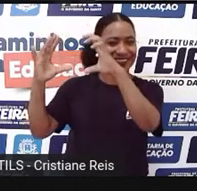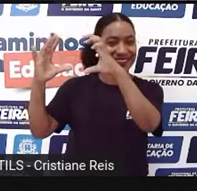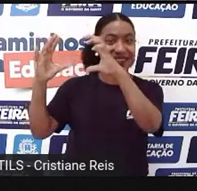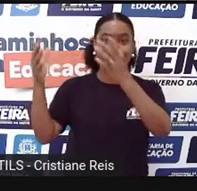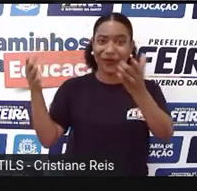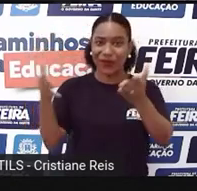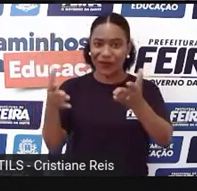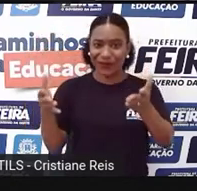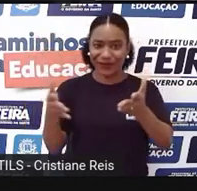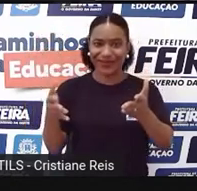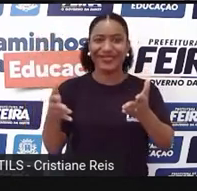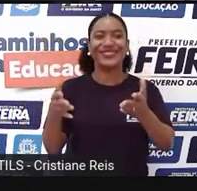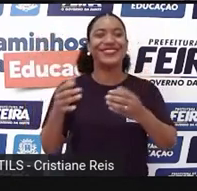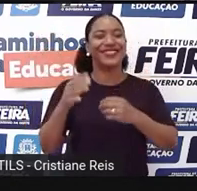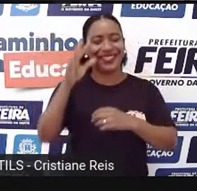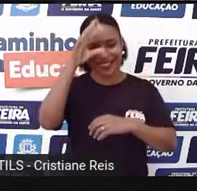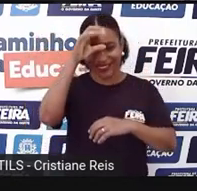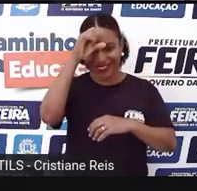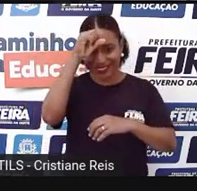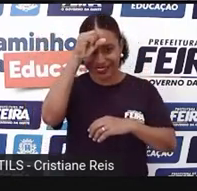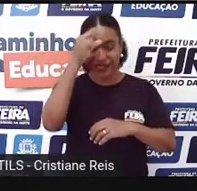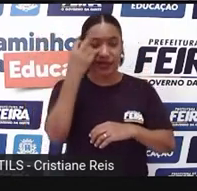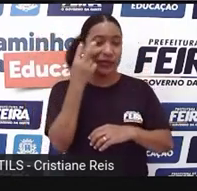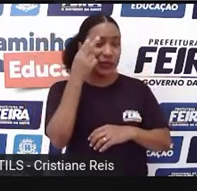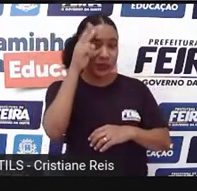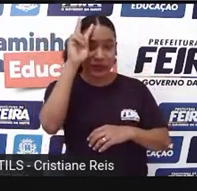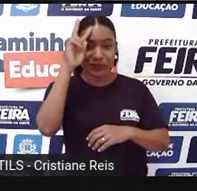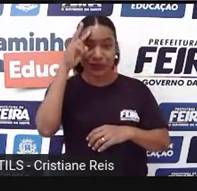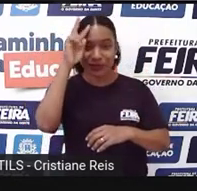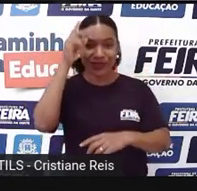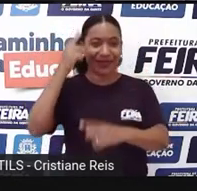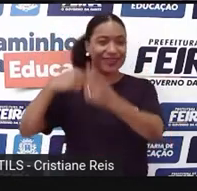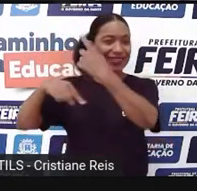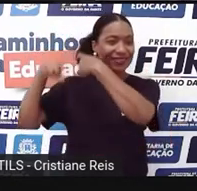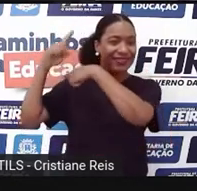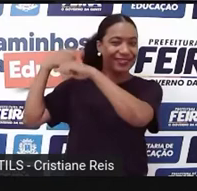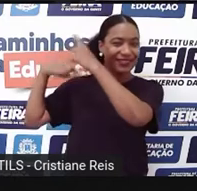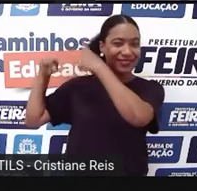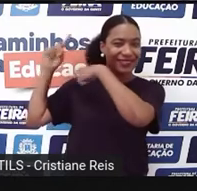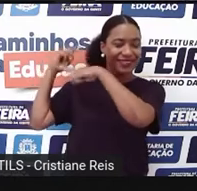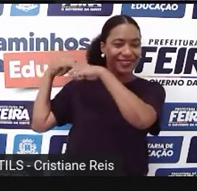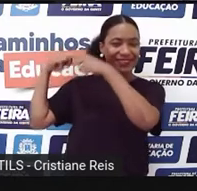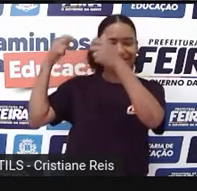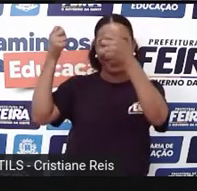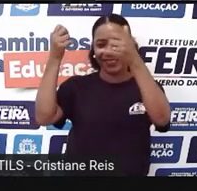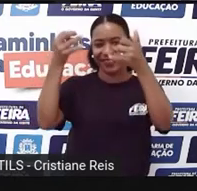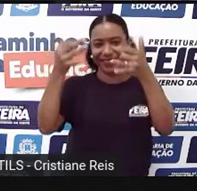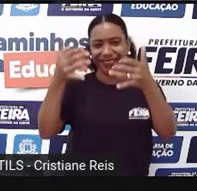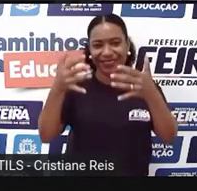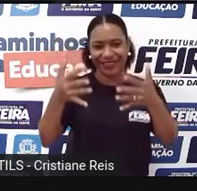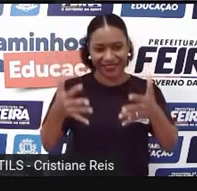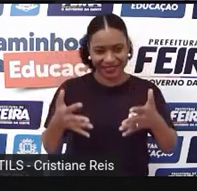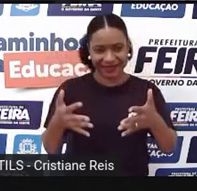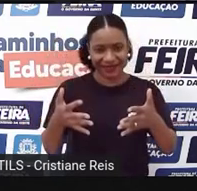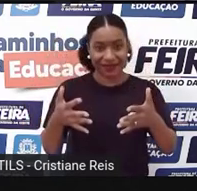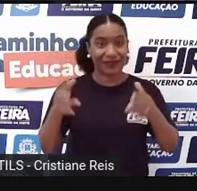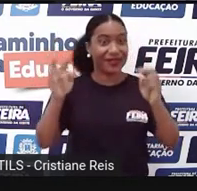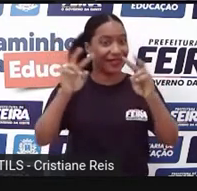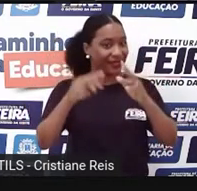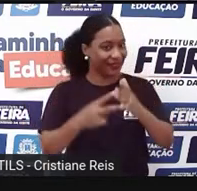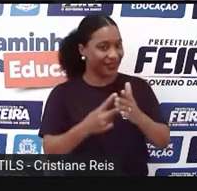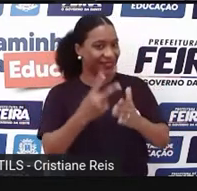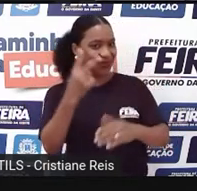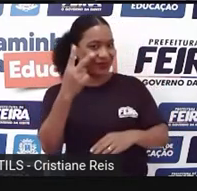storytelling. E essa é a nossa segunda aula sobre o tema. Ok?